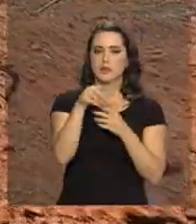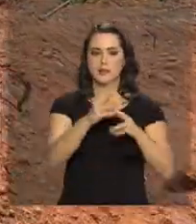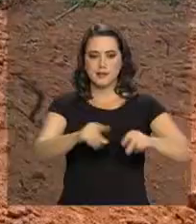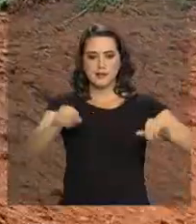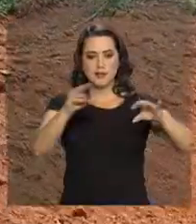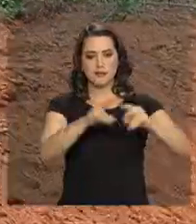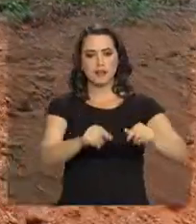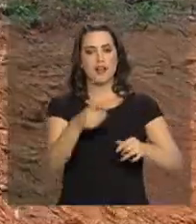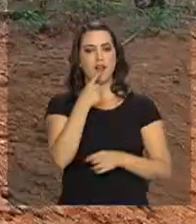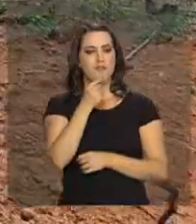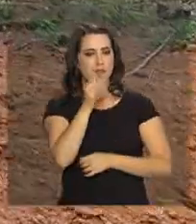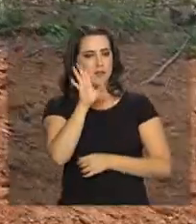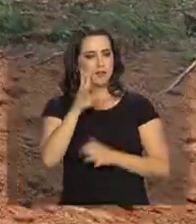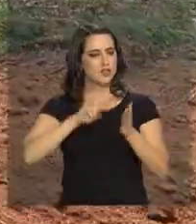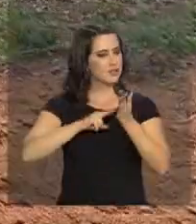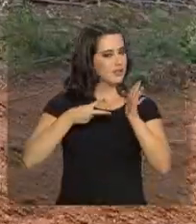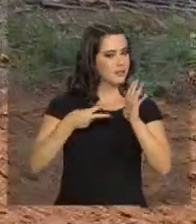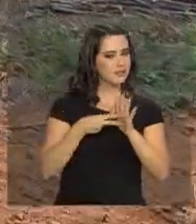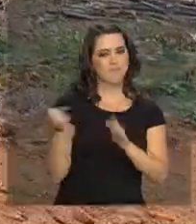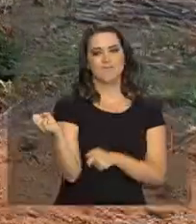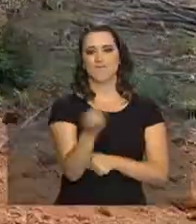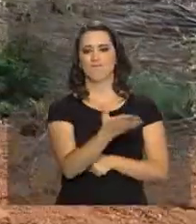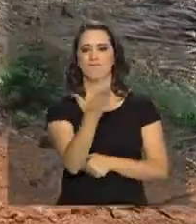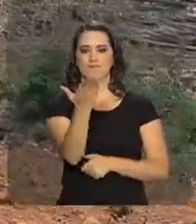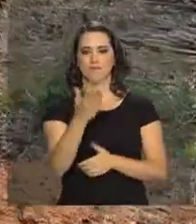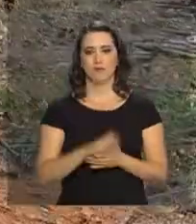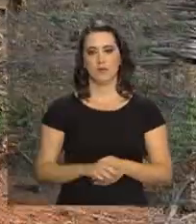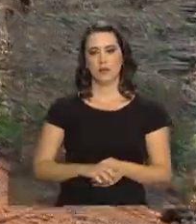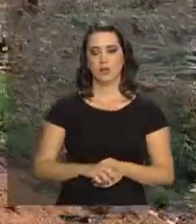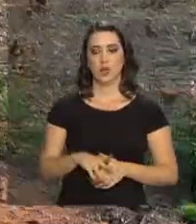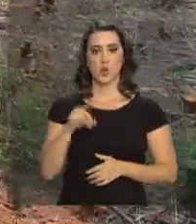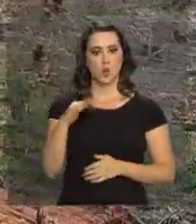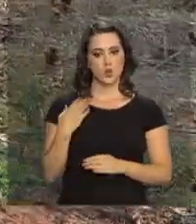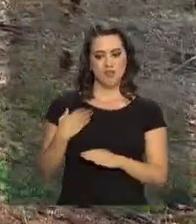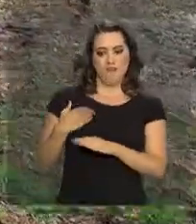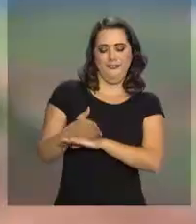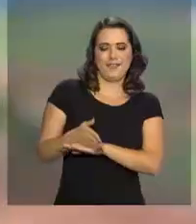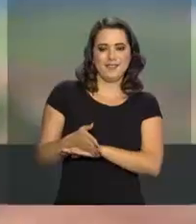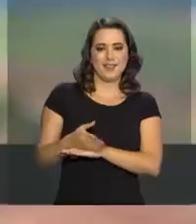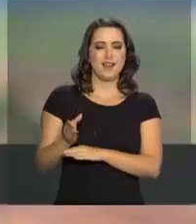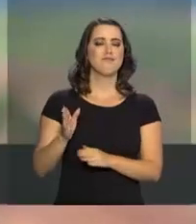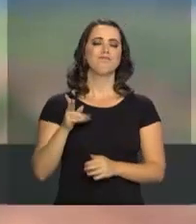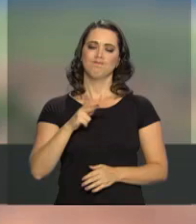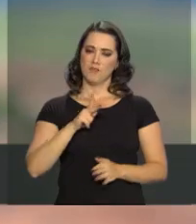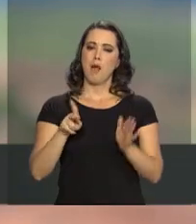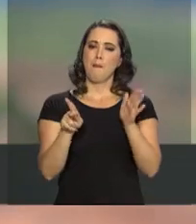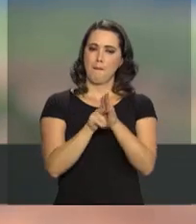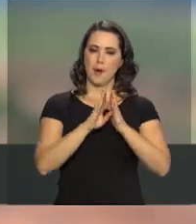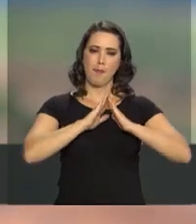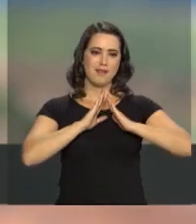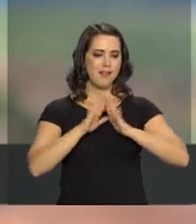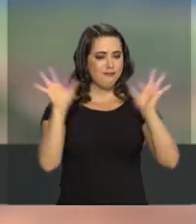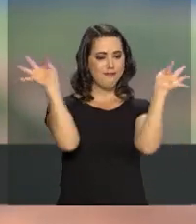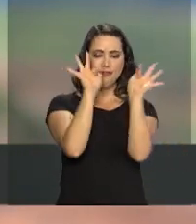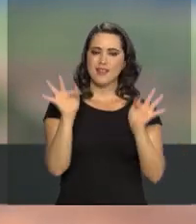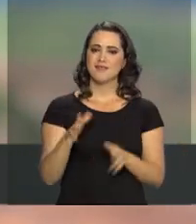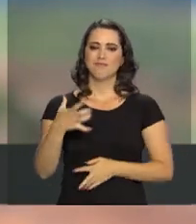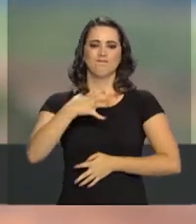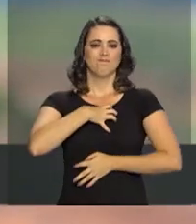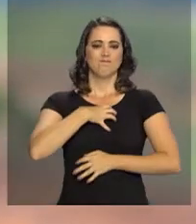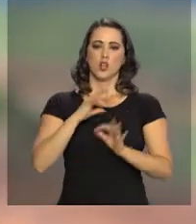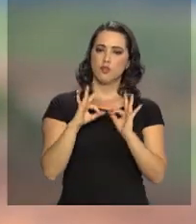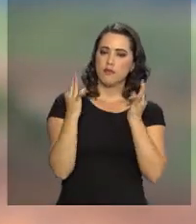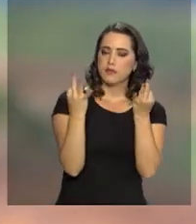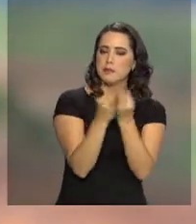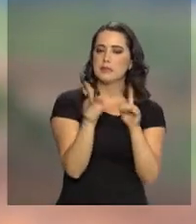terra vermelha já tem um significado novo. O dia que eu venho entrando aqui dentro da minha casa vai ser o dia da maior felicidade minha e da